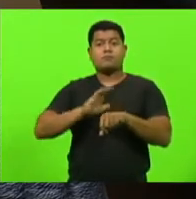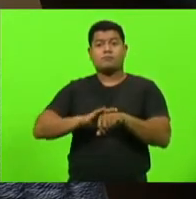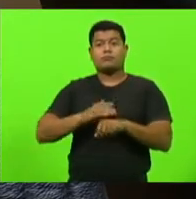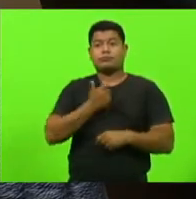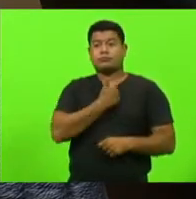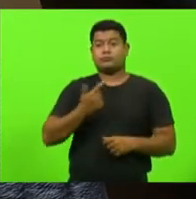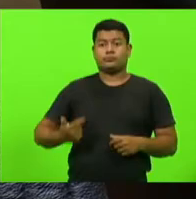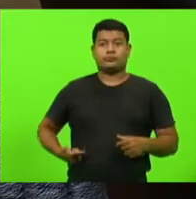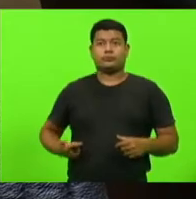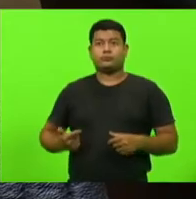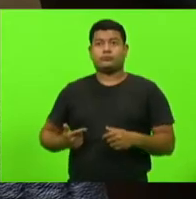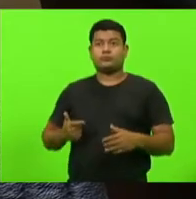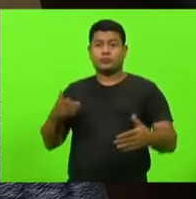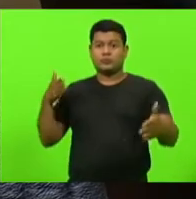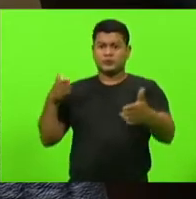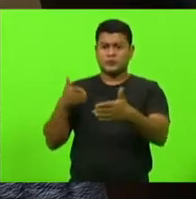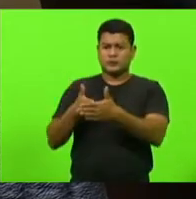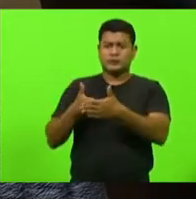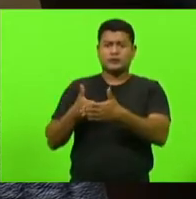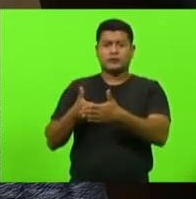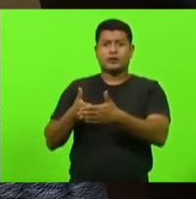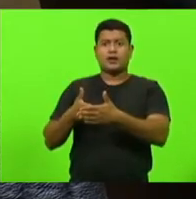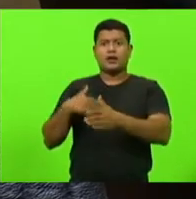restringindo, no outro dia estava todo mundo fazendo.